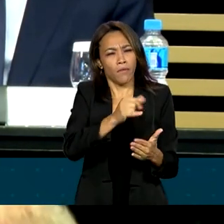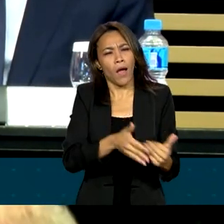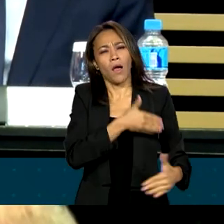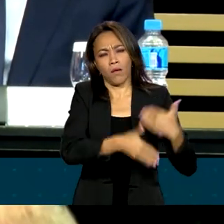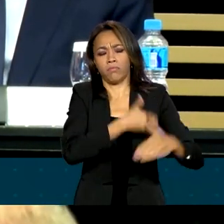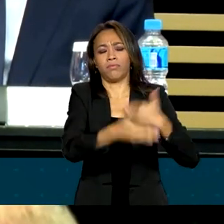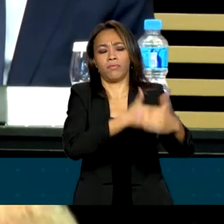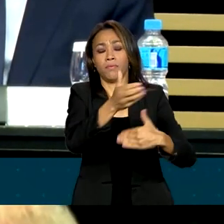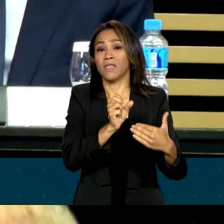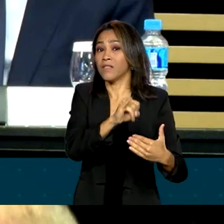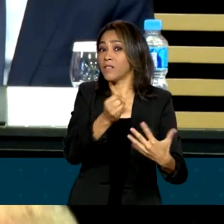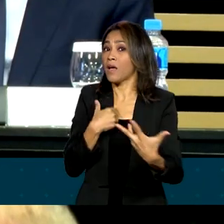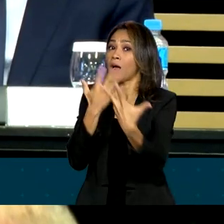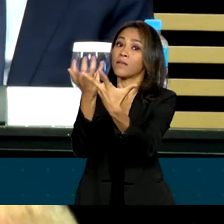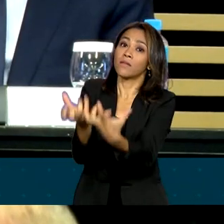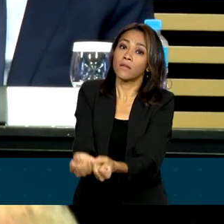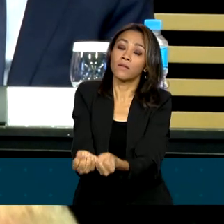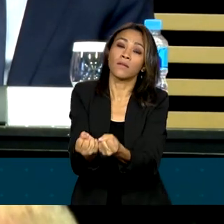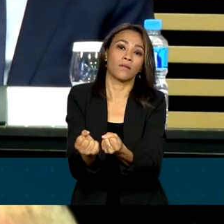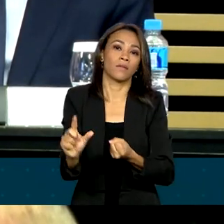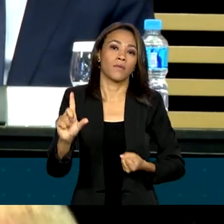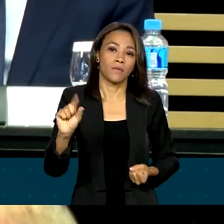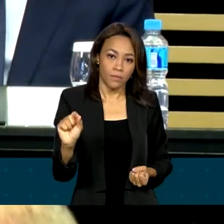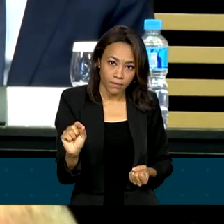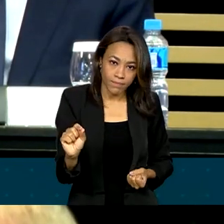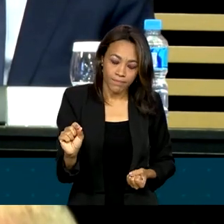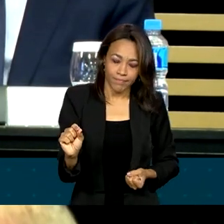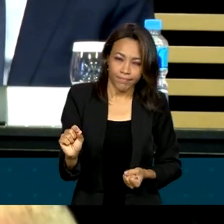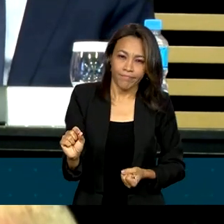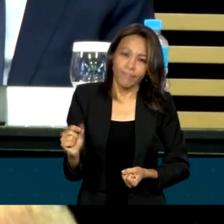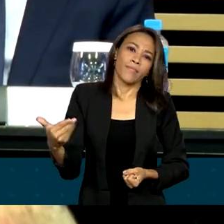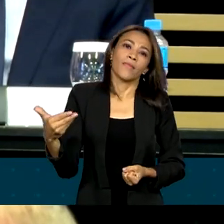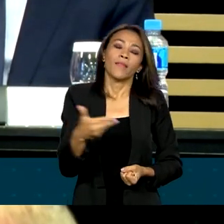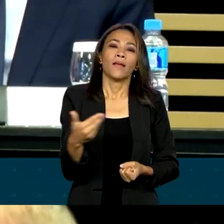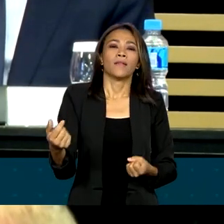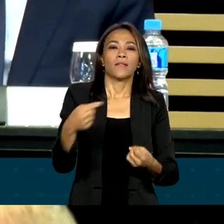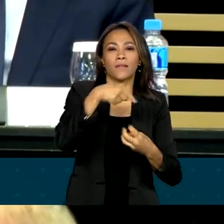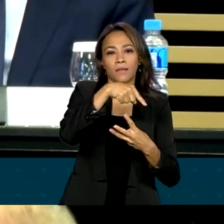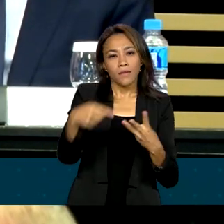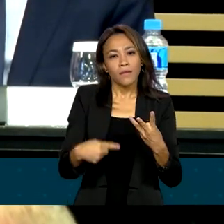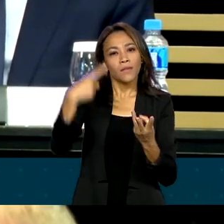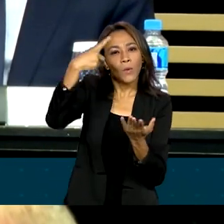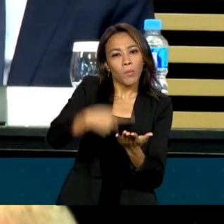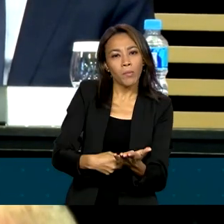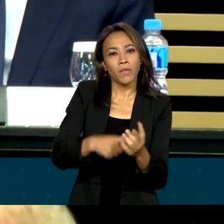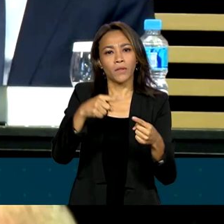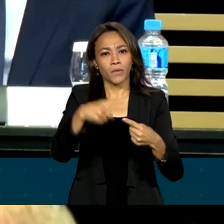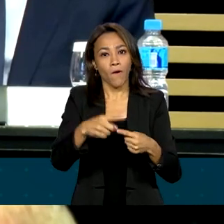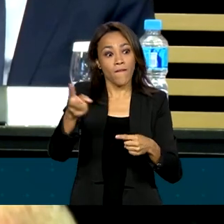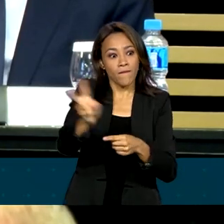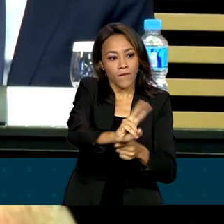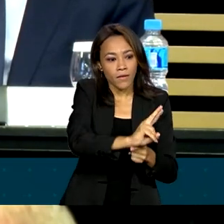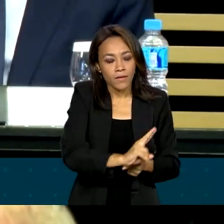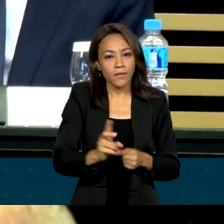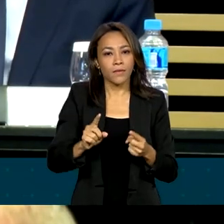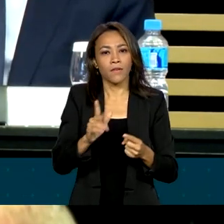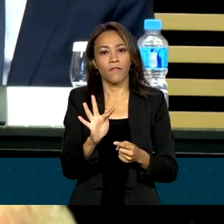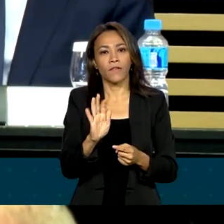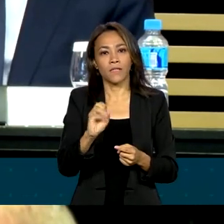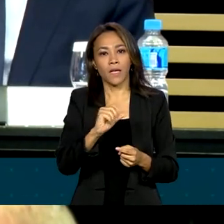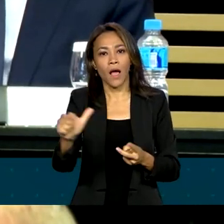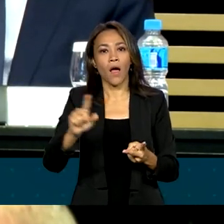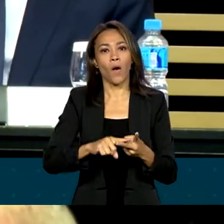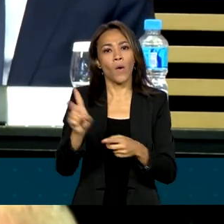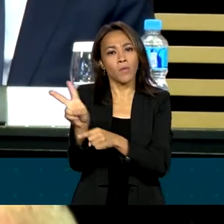acertarmos o passo dessas três grandes agendas. A fiscal, a de crédito